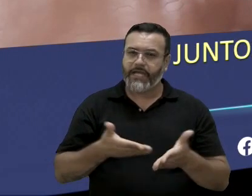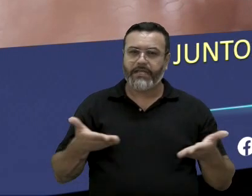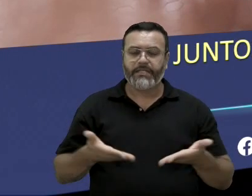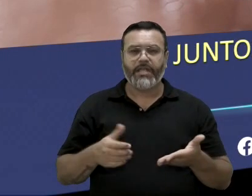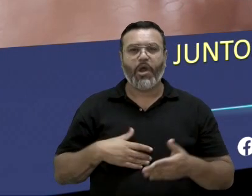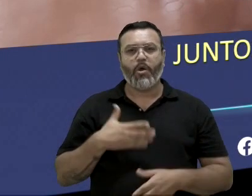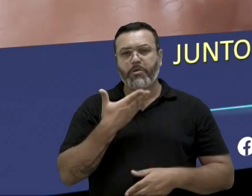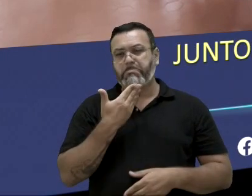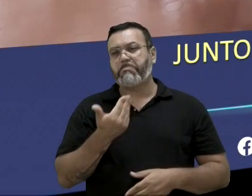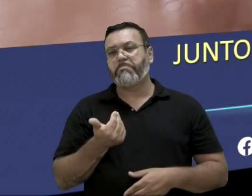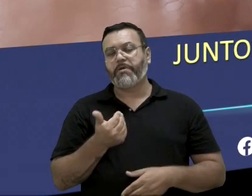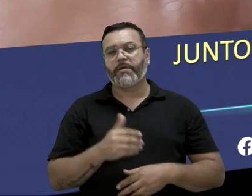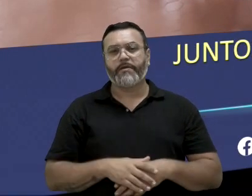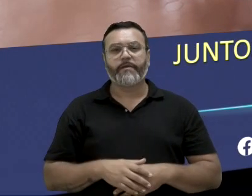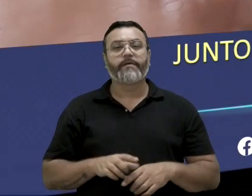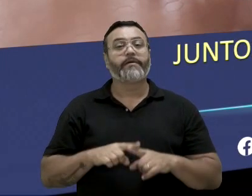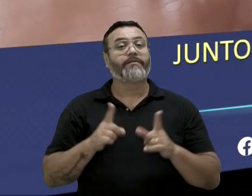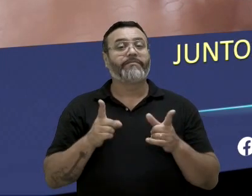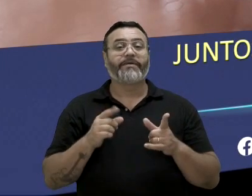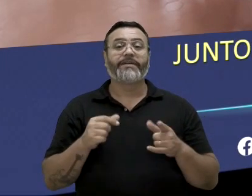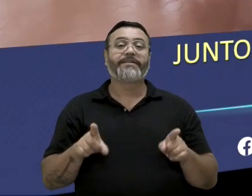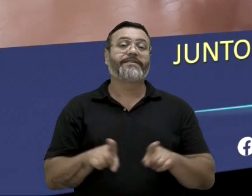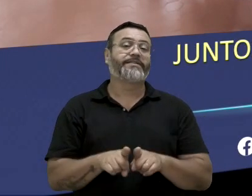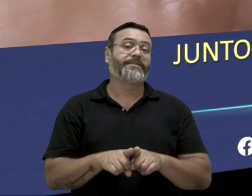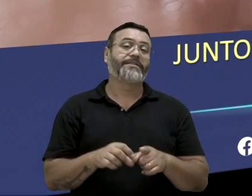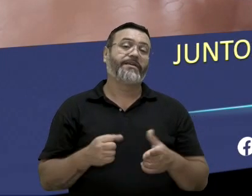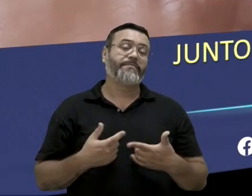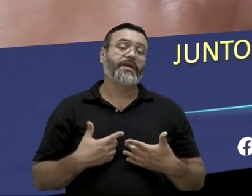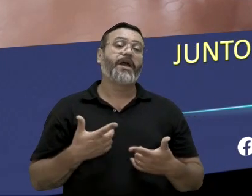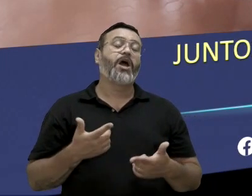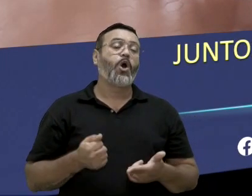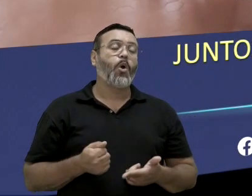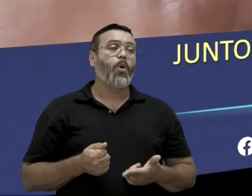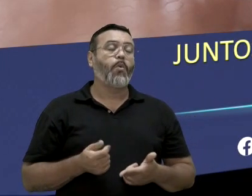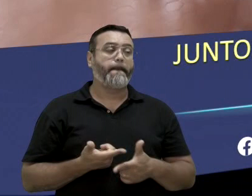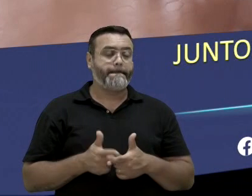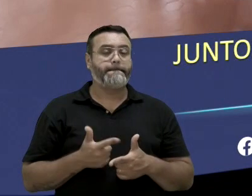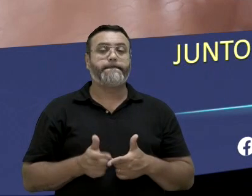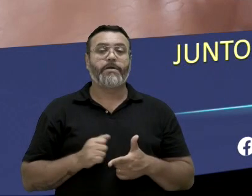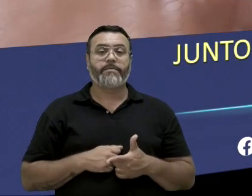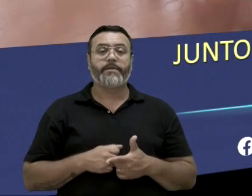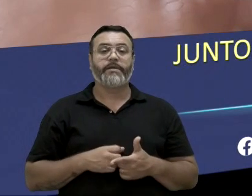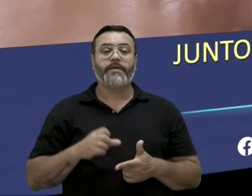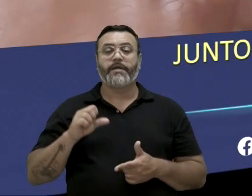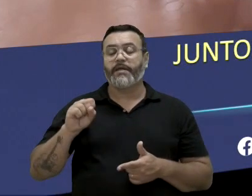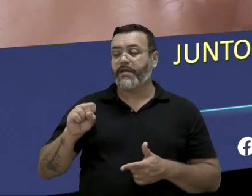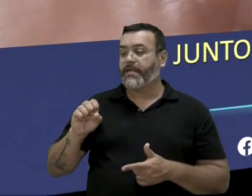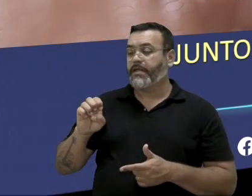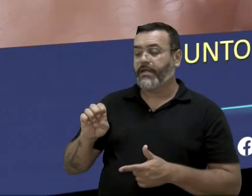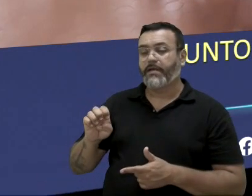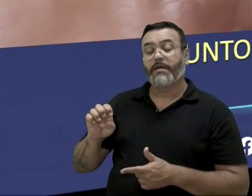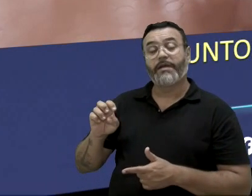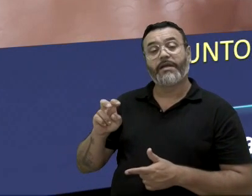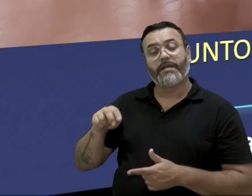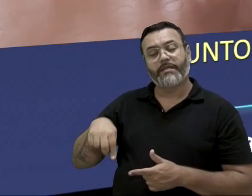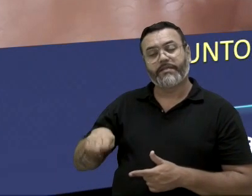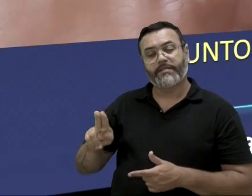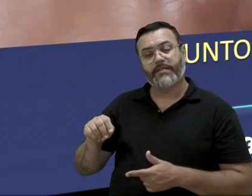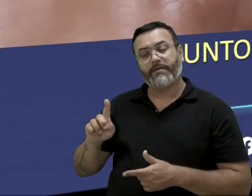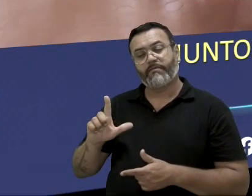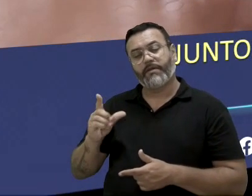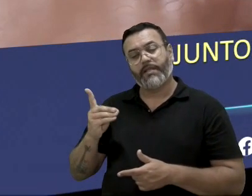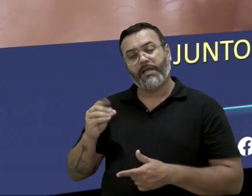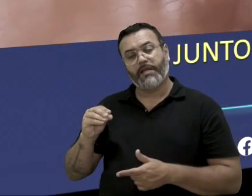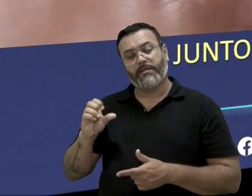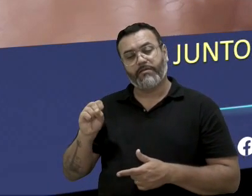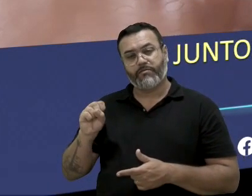também nós temos um grande problema, que são os sequelados das vítimas de trânsito. Nós temos aí mais de 300 mil pessoas por ano, sequeladas,